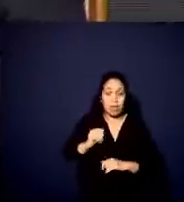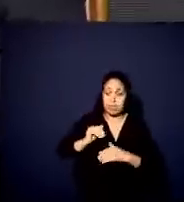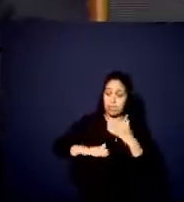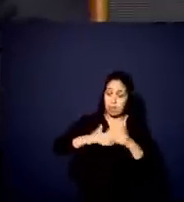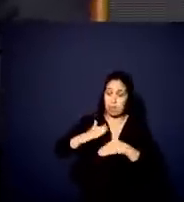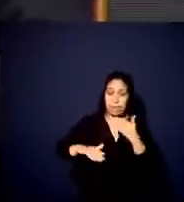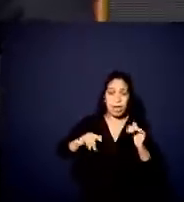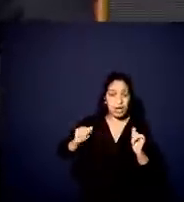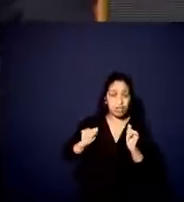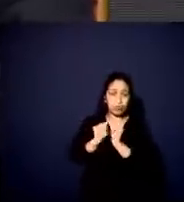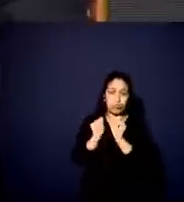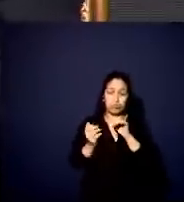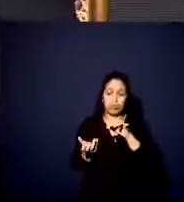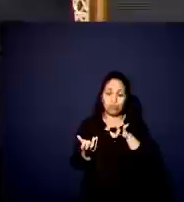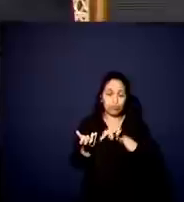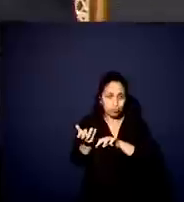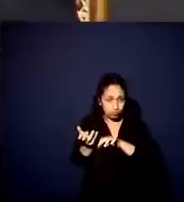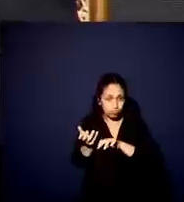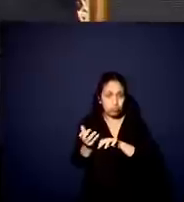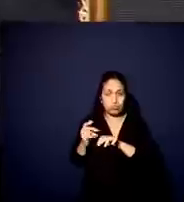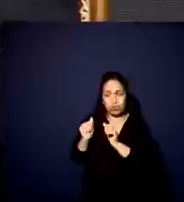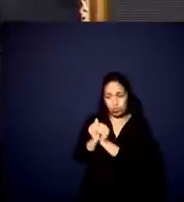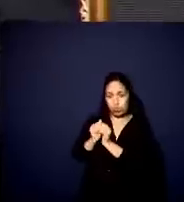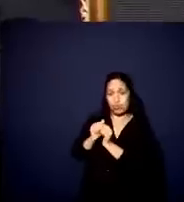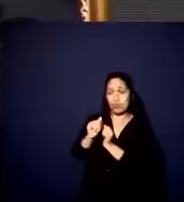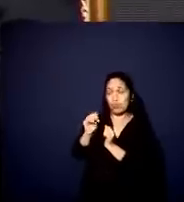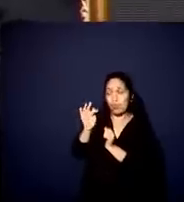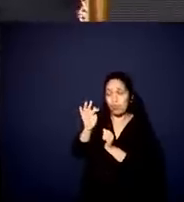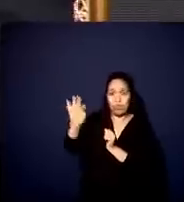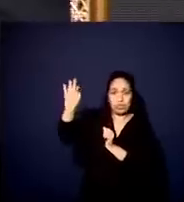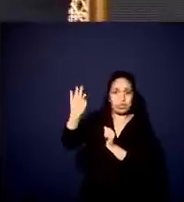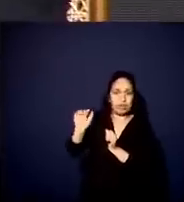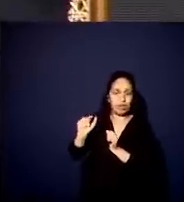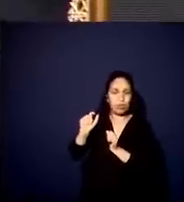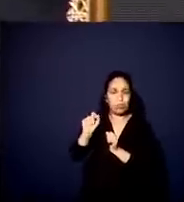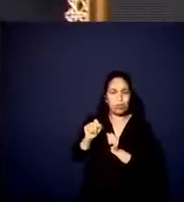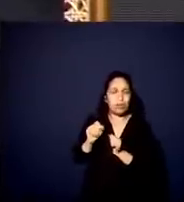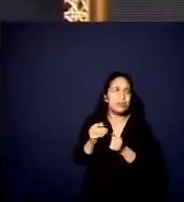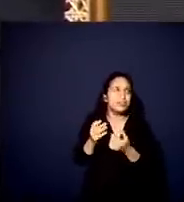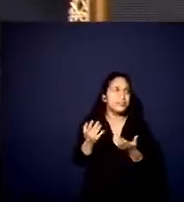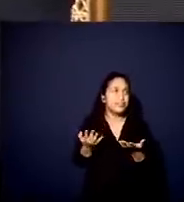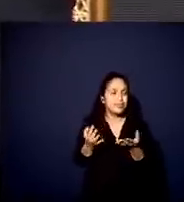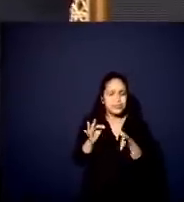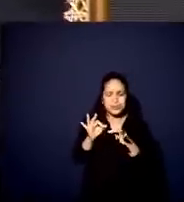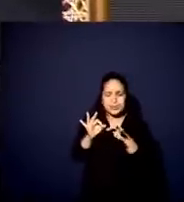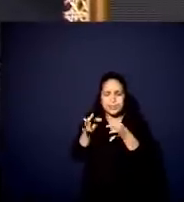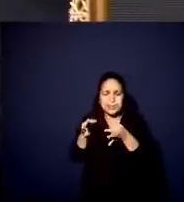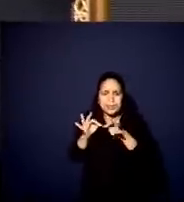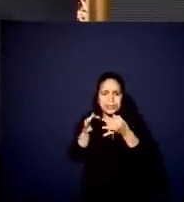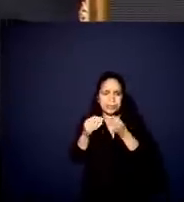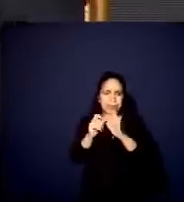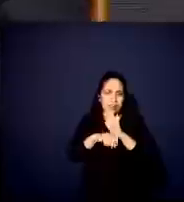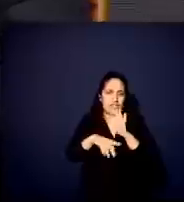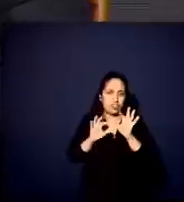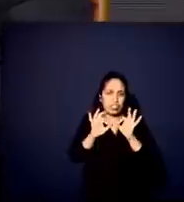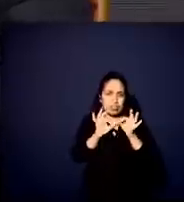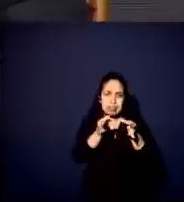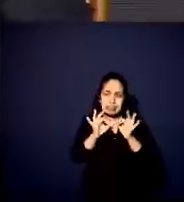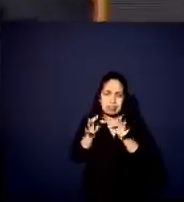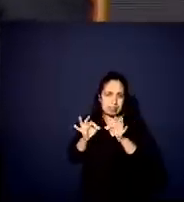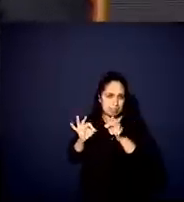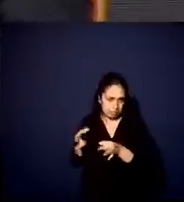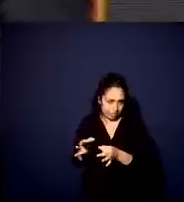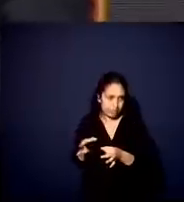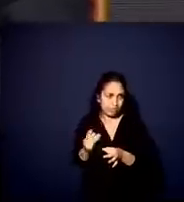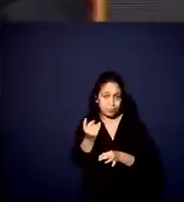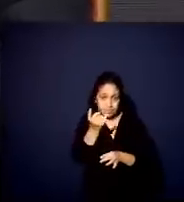o Congresso Nacional. e com o governo federal, talvez numa simplificação dos tributos. Se nós conseguirmos